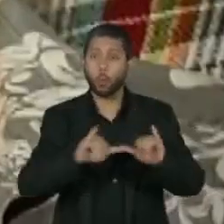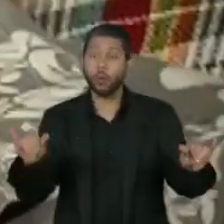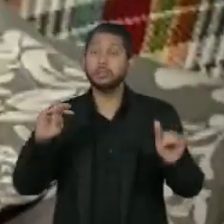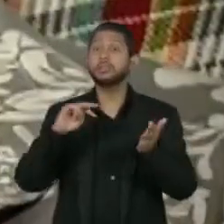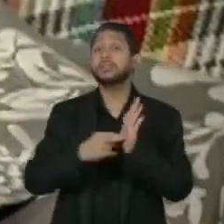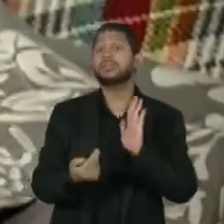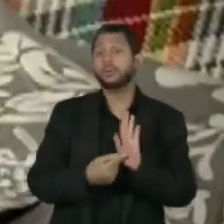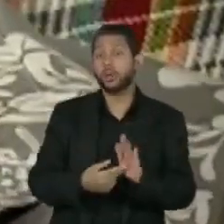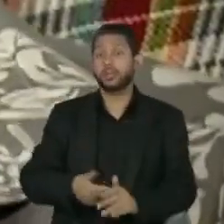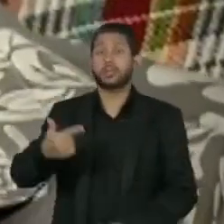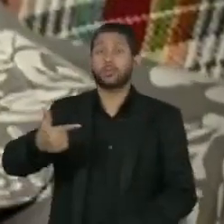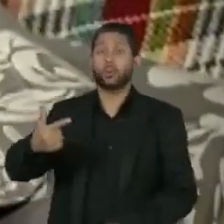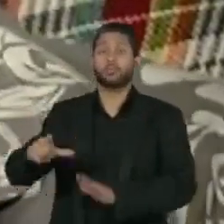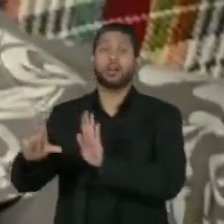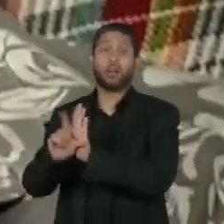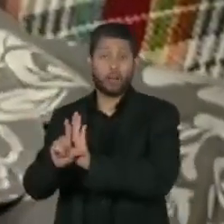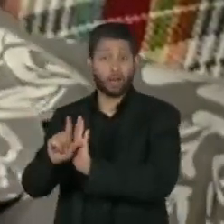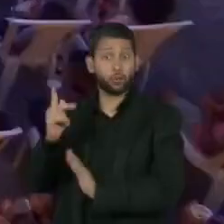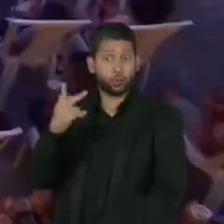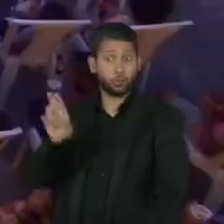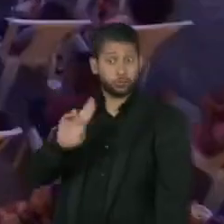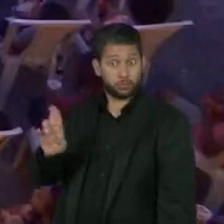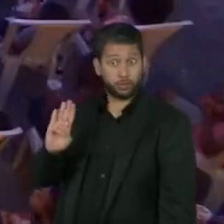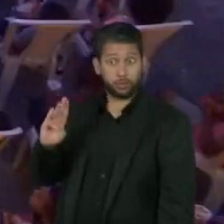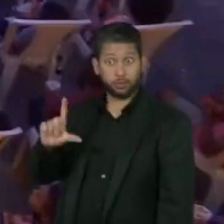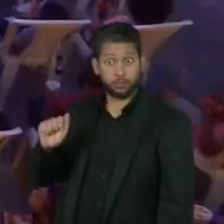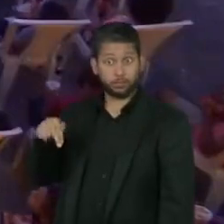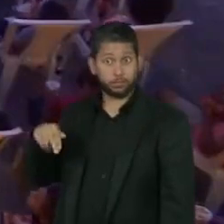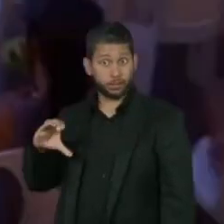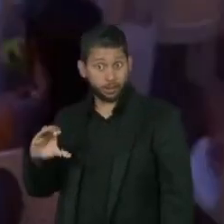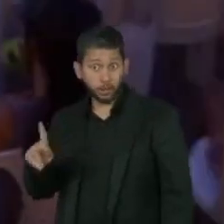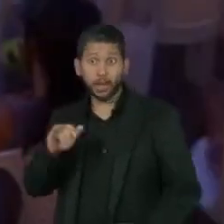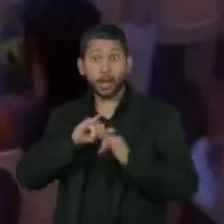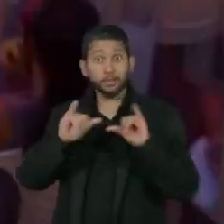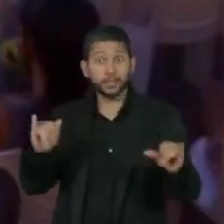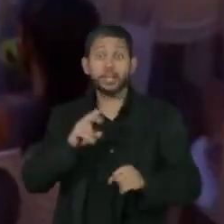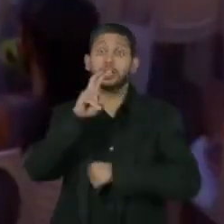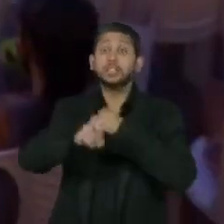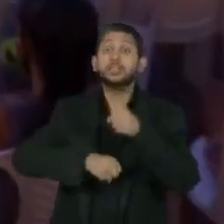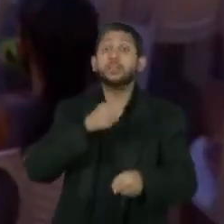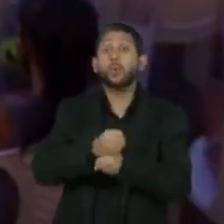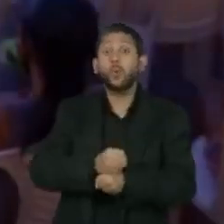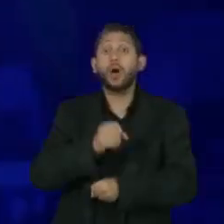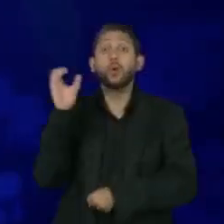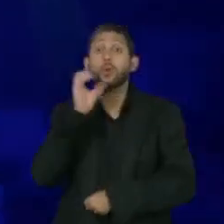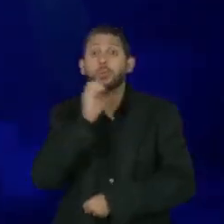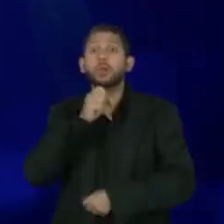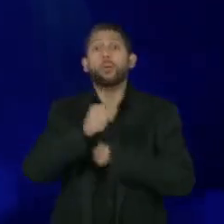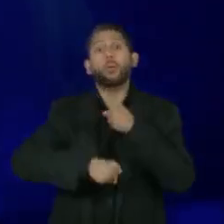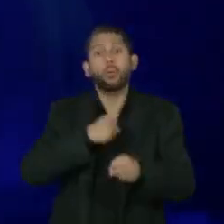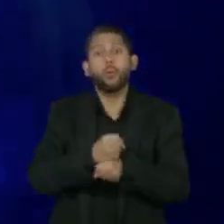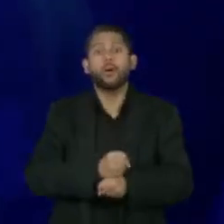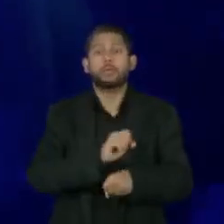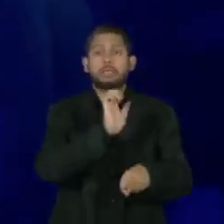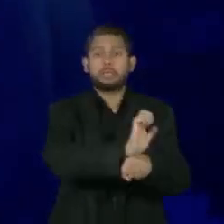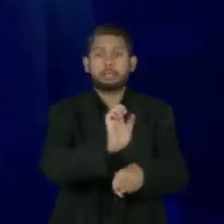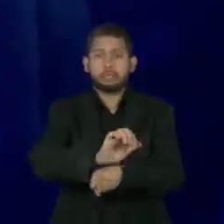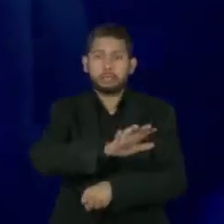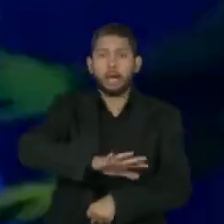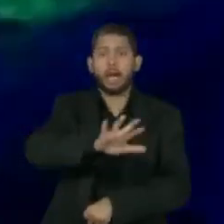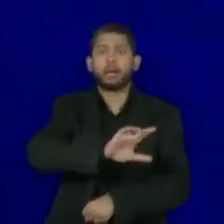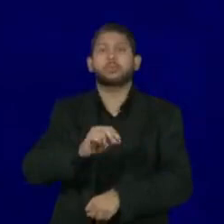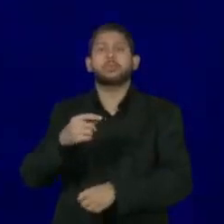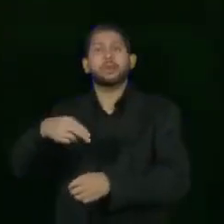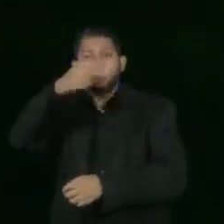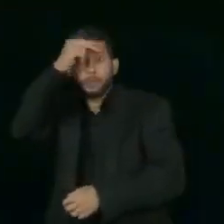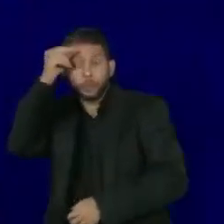determinação da segunda lei, que levou o nome de Blanc. Ela estendia por cinco anos o repasse emergencial anual a estados e municípios no valor de